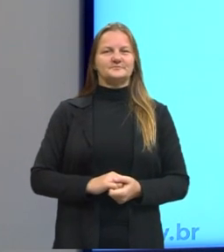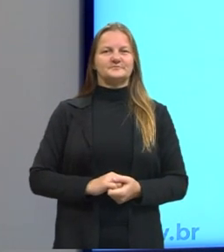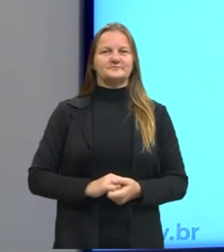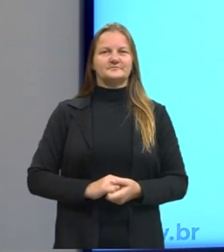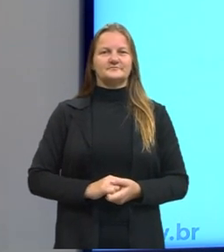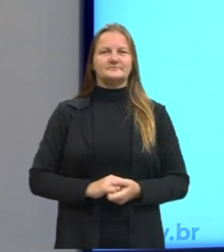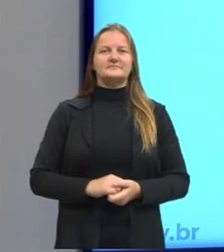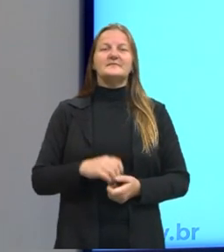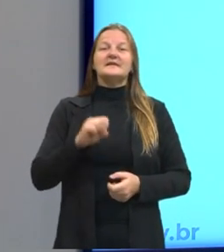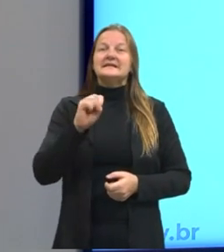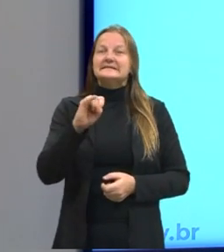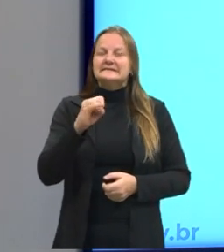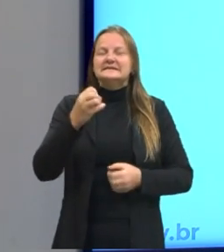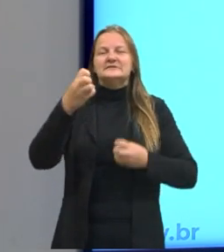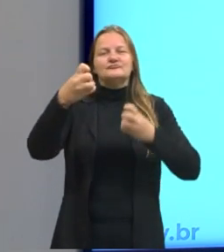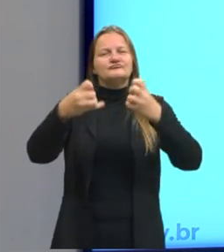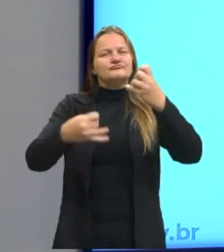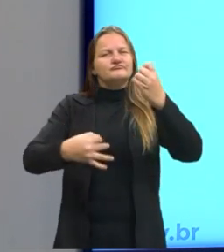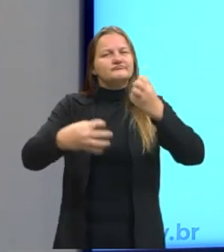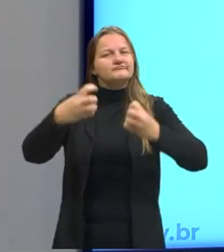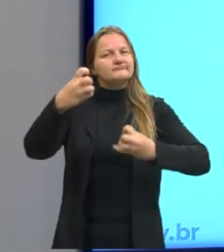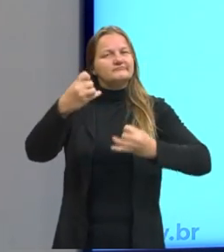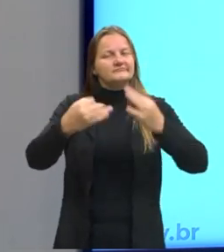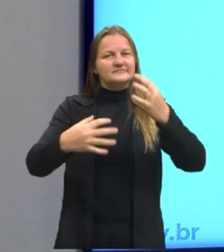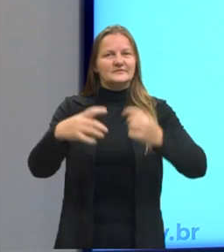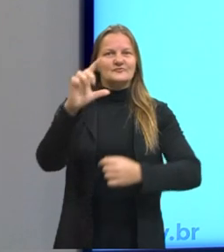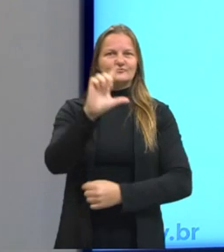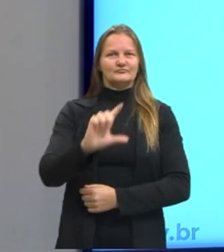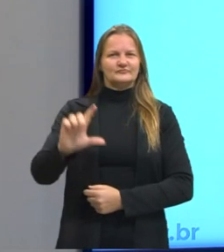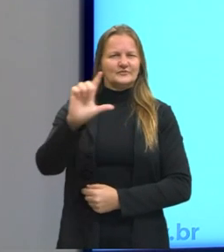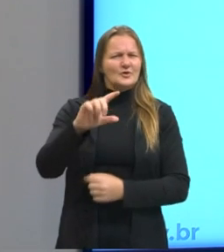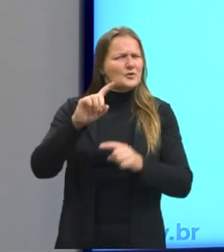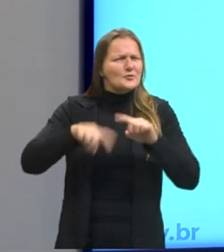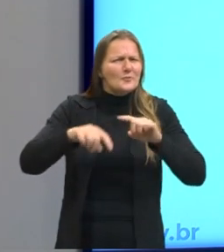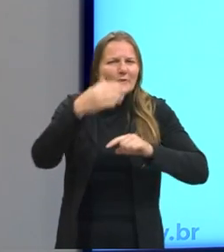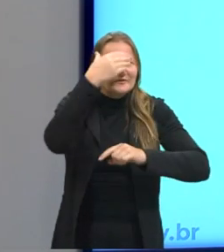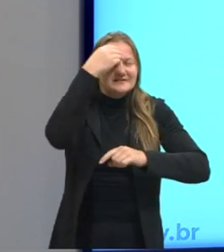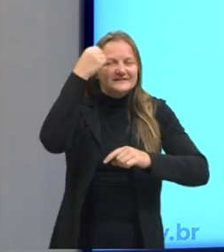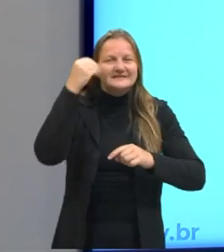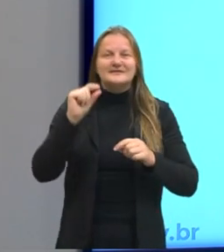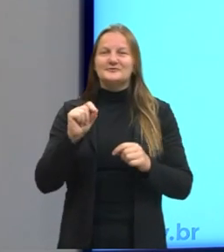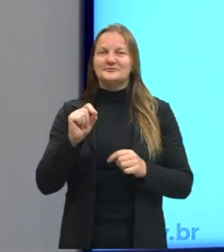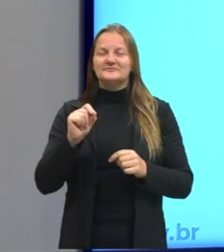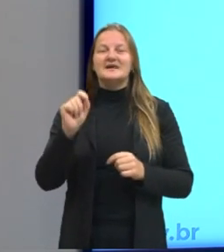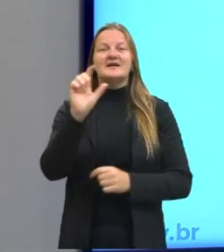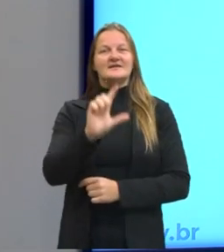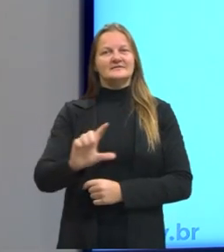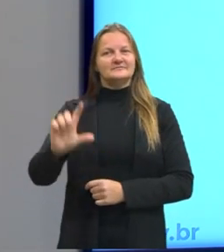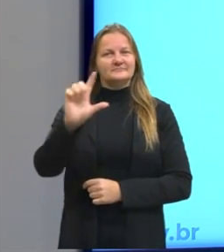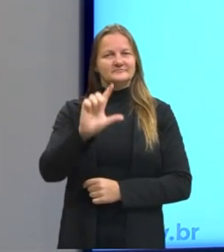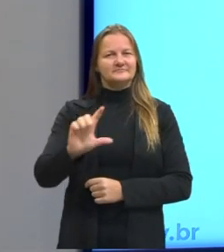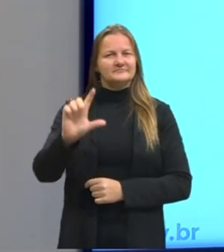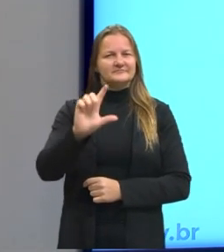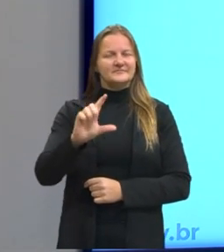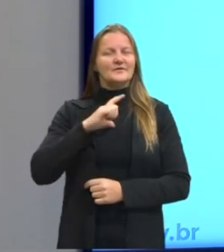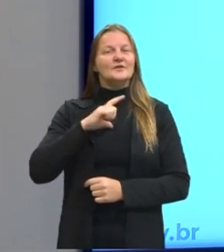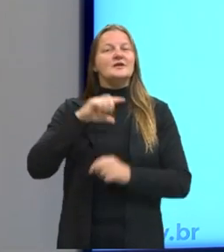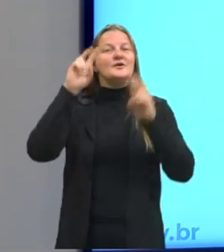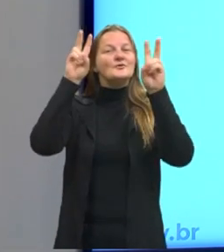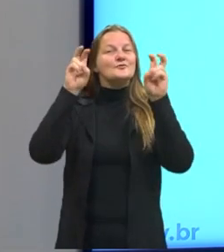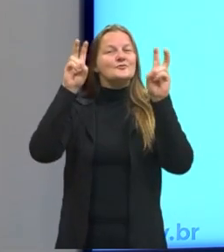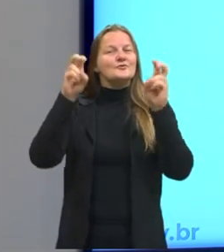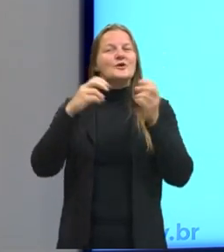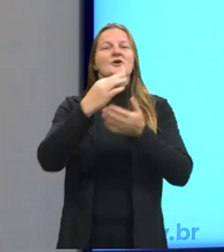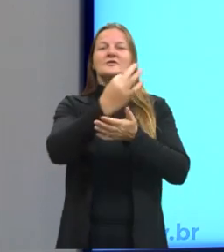nós estamos falando de literatura, nós não podemos esquecer que a literatura trata de